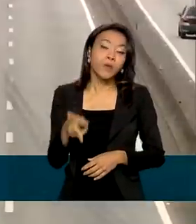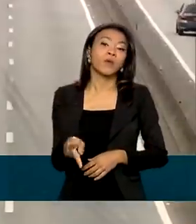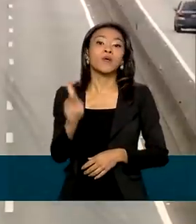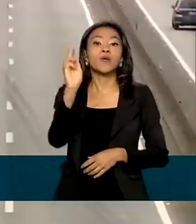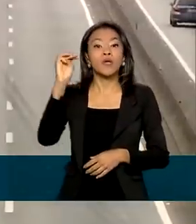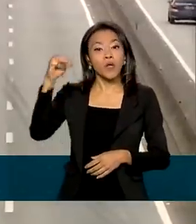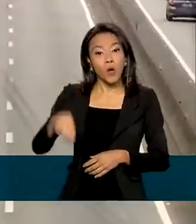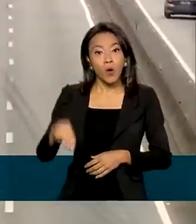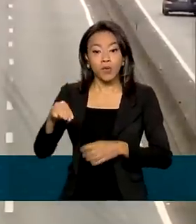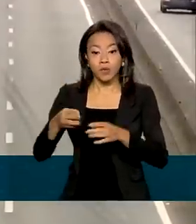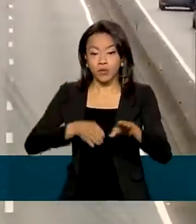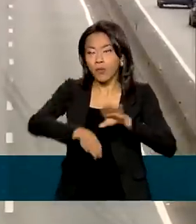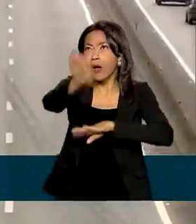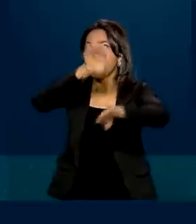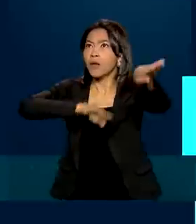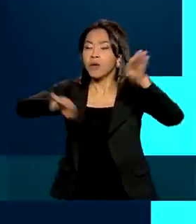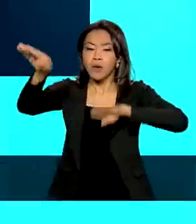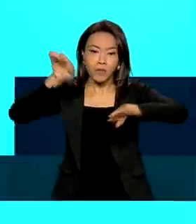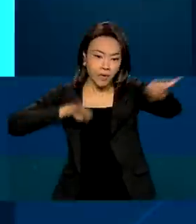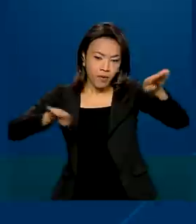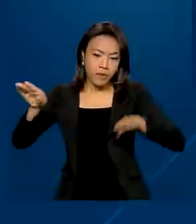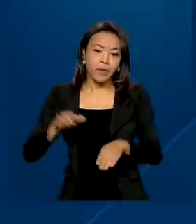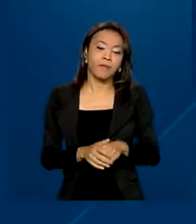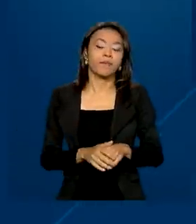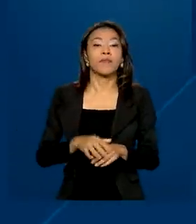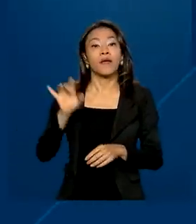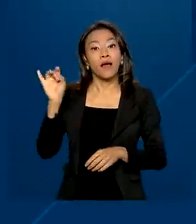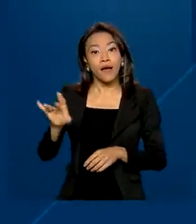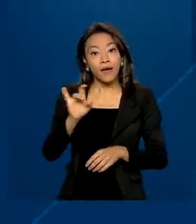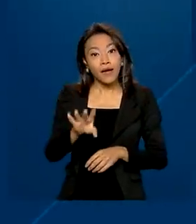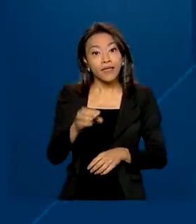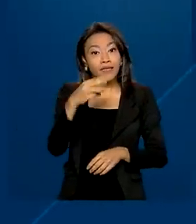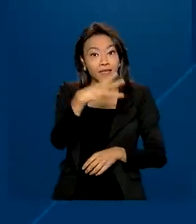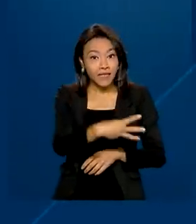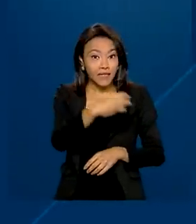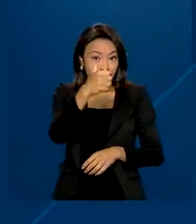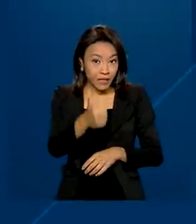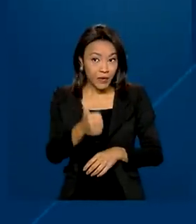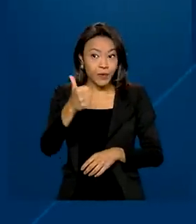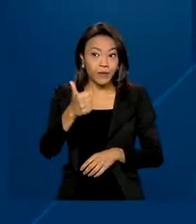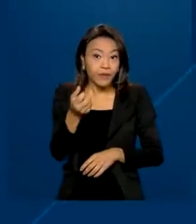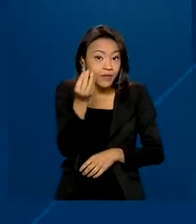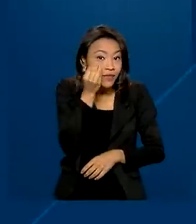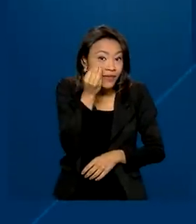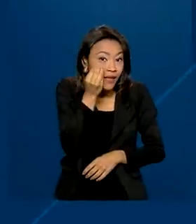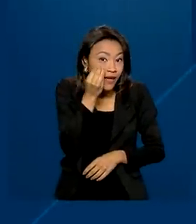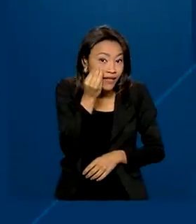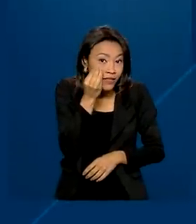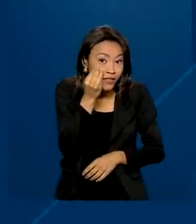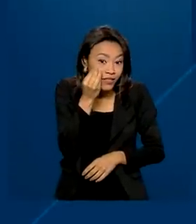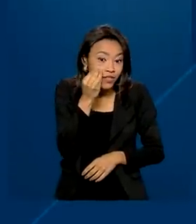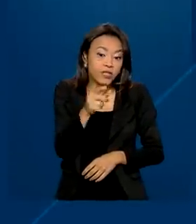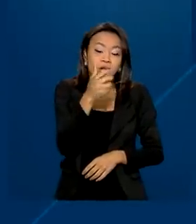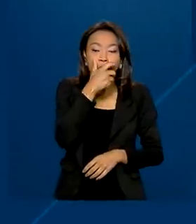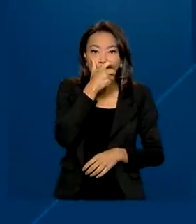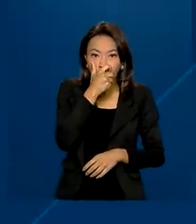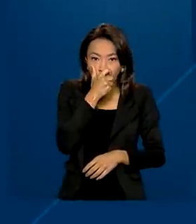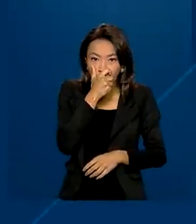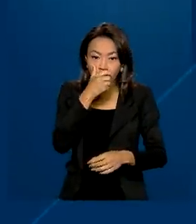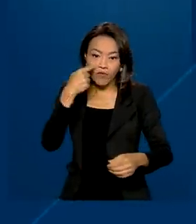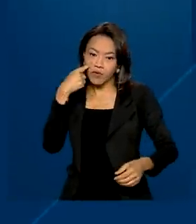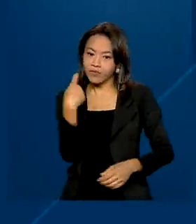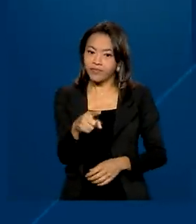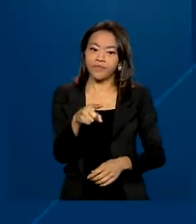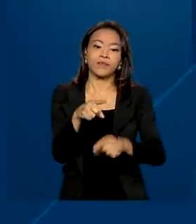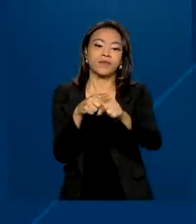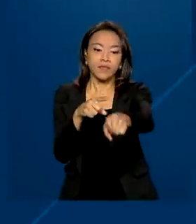federais em todo o país. A cada 31 testes de bafômetro realizados, um motorista foi pego